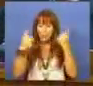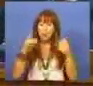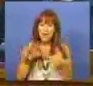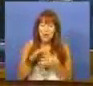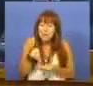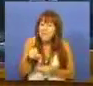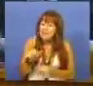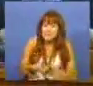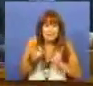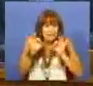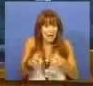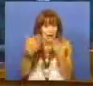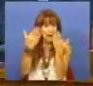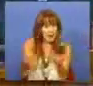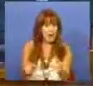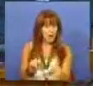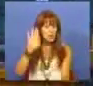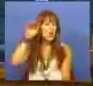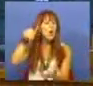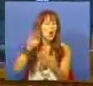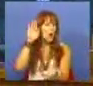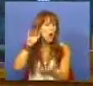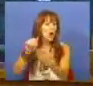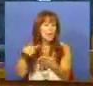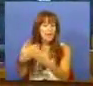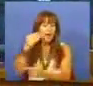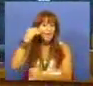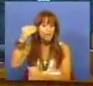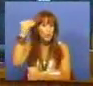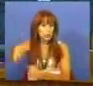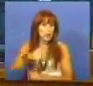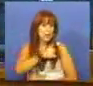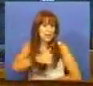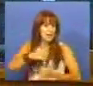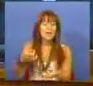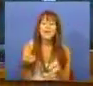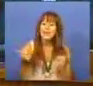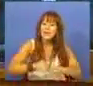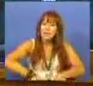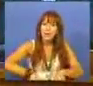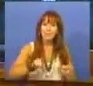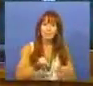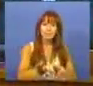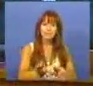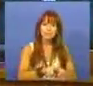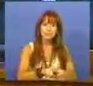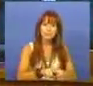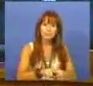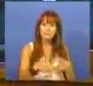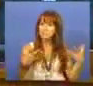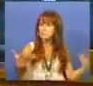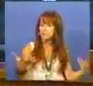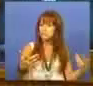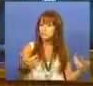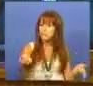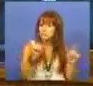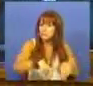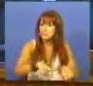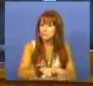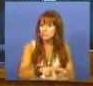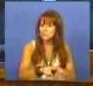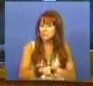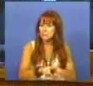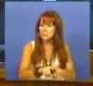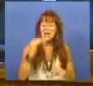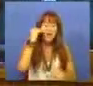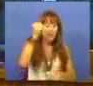uma matéria como esta, com as implicações quer para o futuro da cidade, quer, inclusivamente para